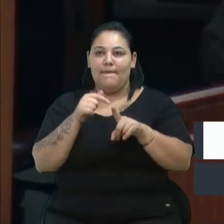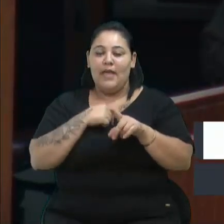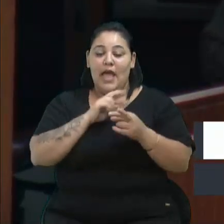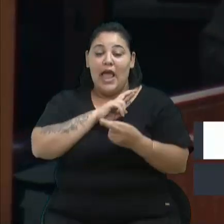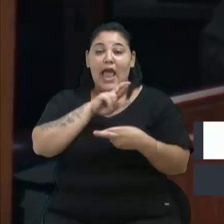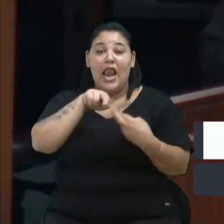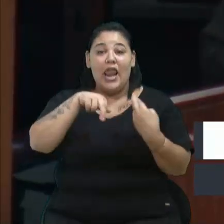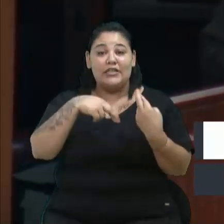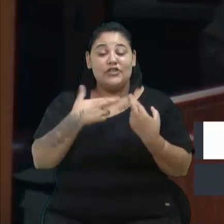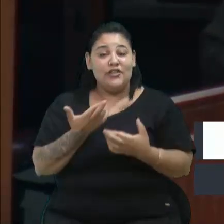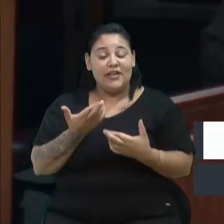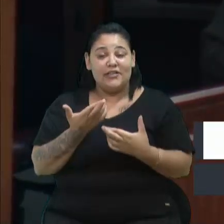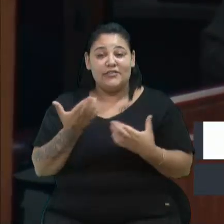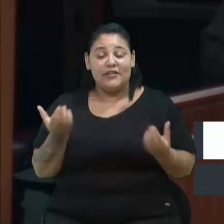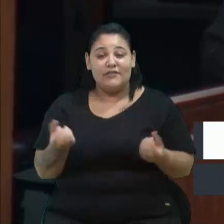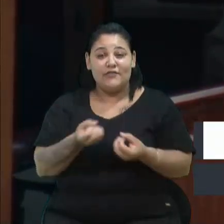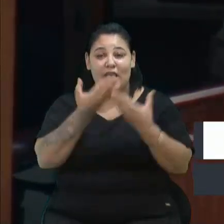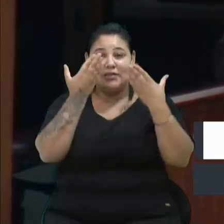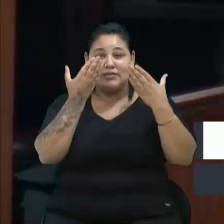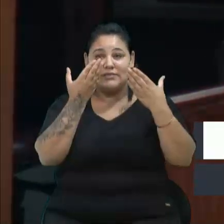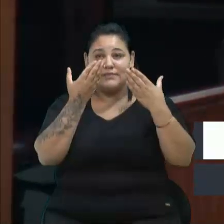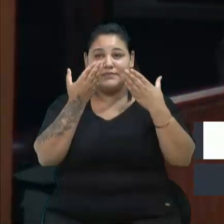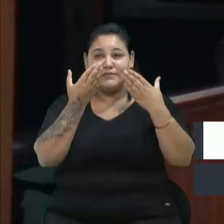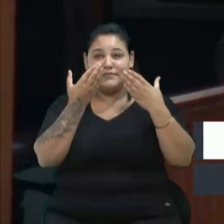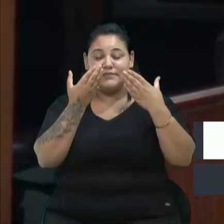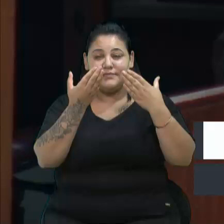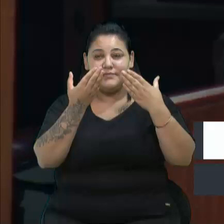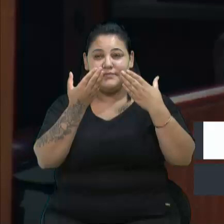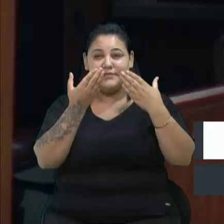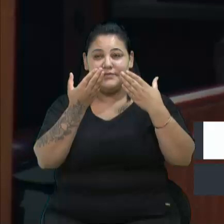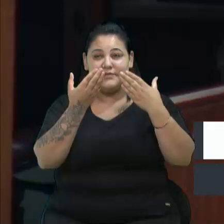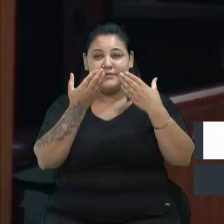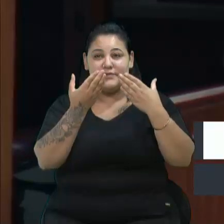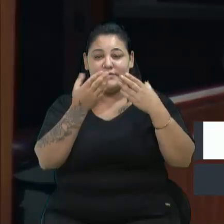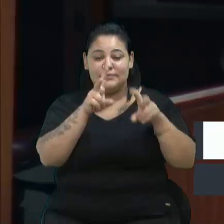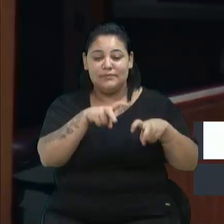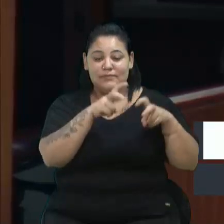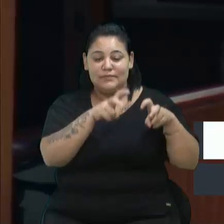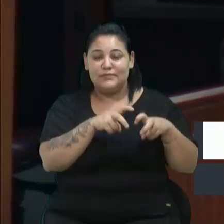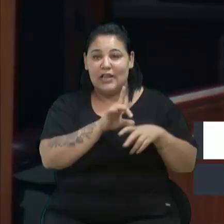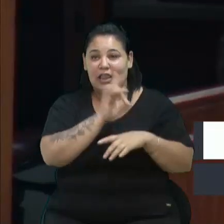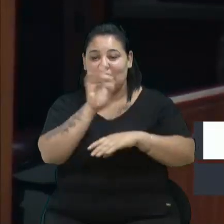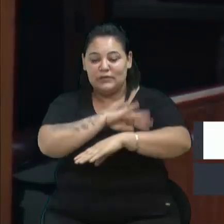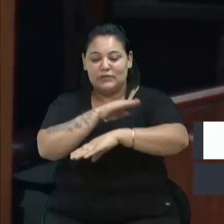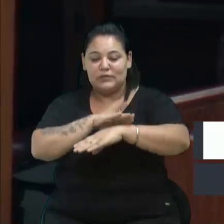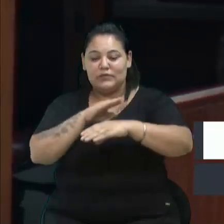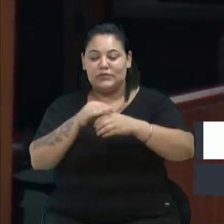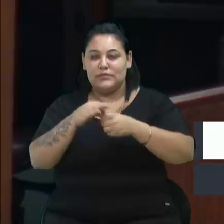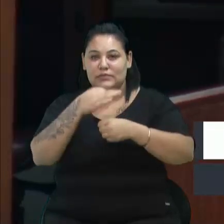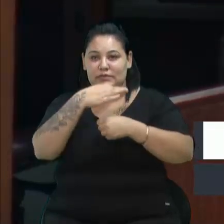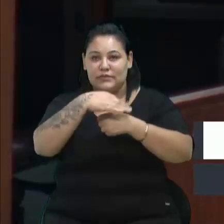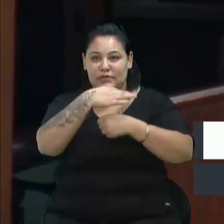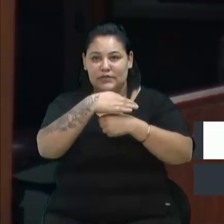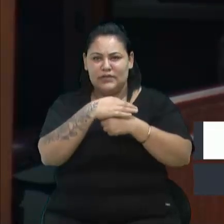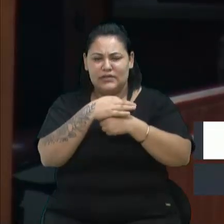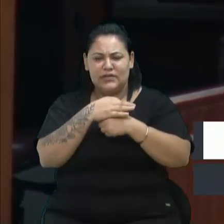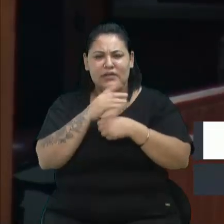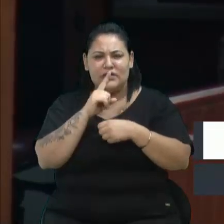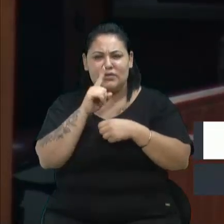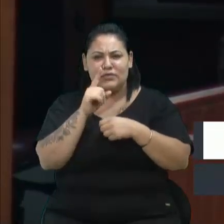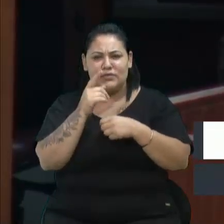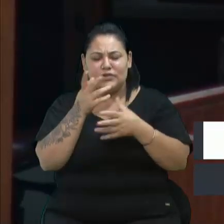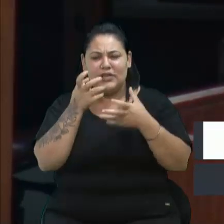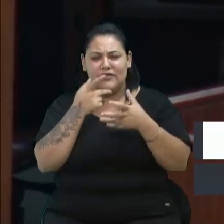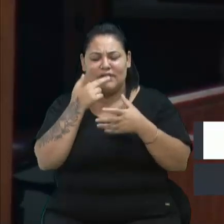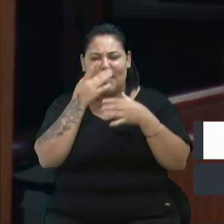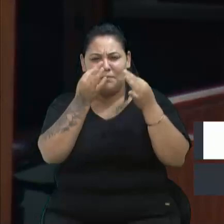das colhetas. Pois, neste último sábado, estive junto com a minha assessoria no espaço da Câmara de Vereadores e fiz algumas observações que é